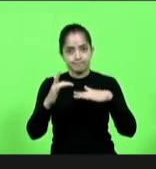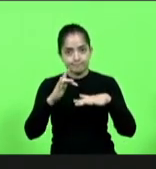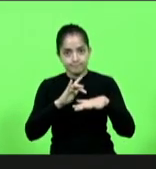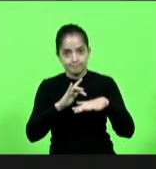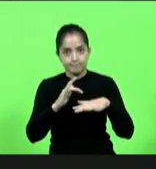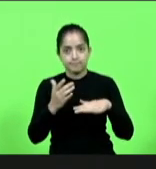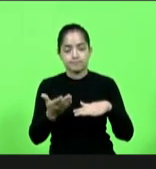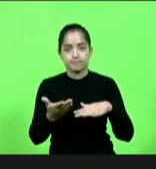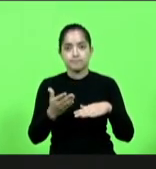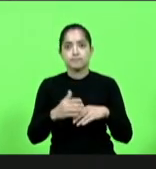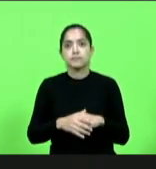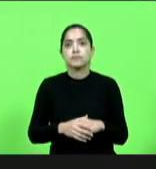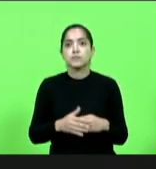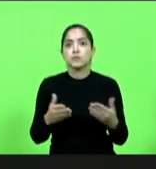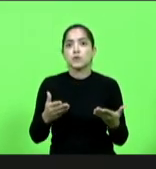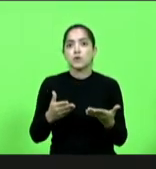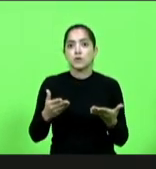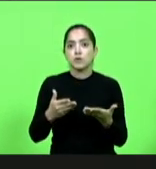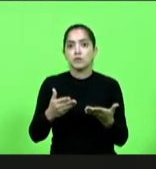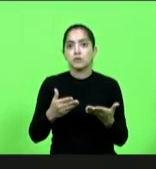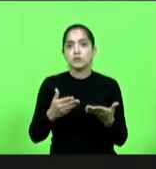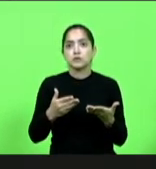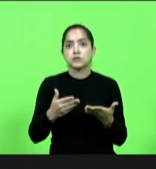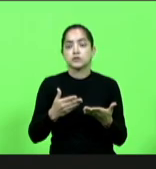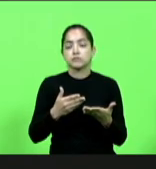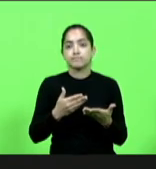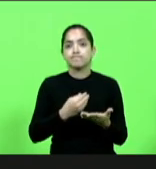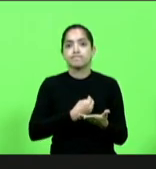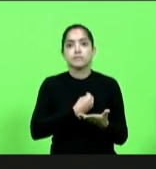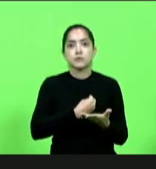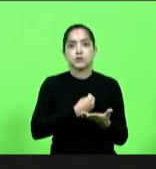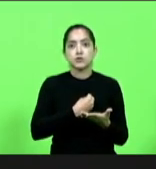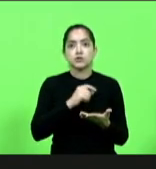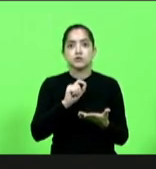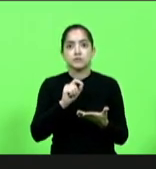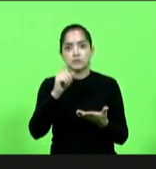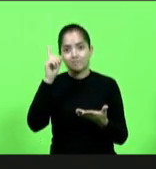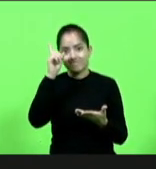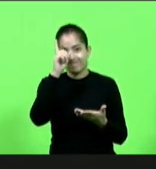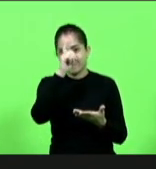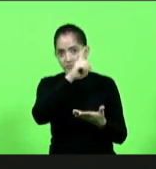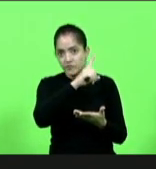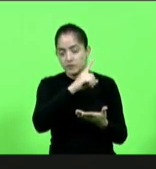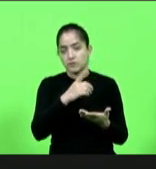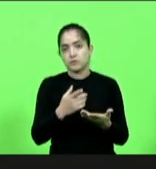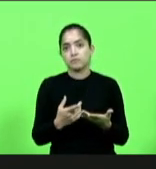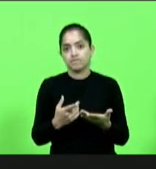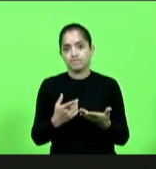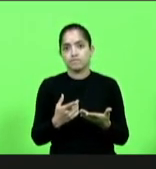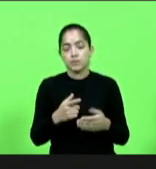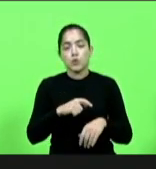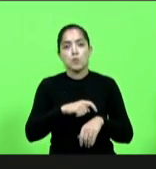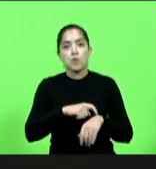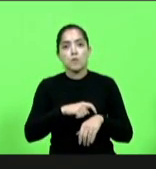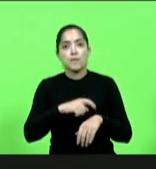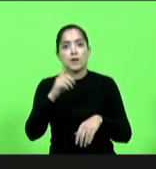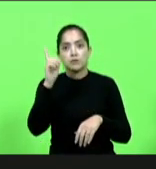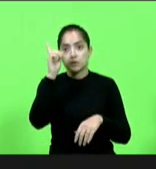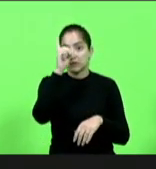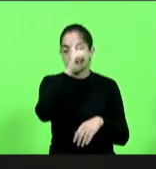Nós vivemos presidente e demais deputados tempos difíceis nós vivemos tempos